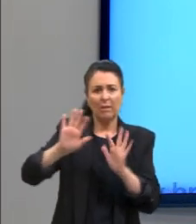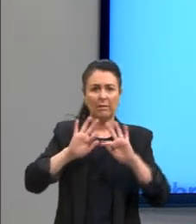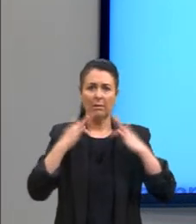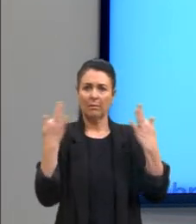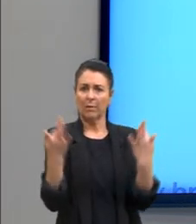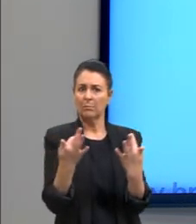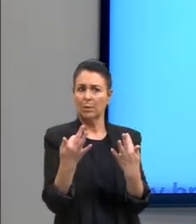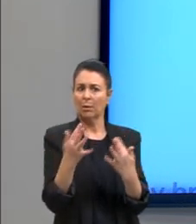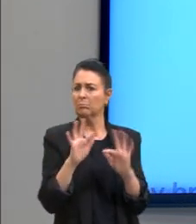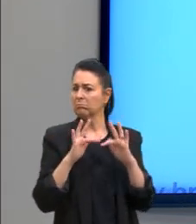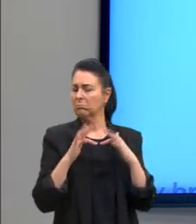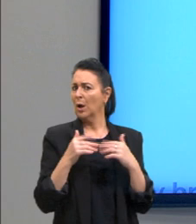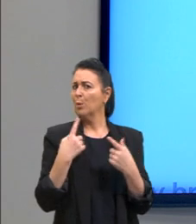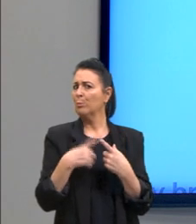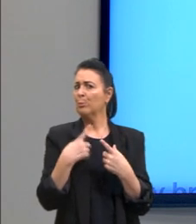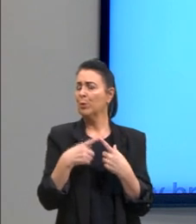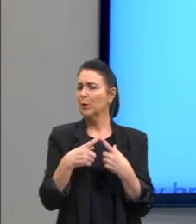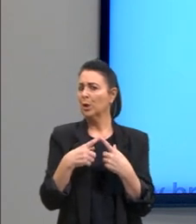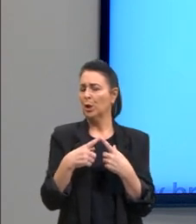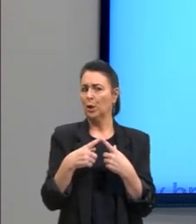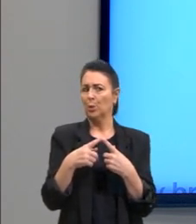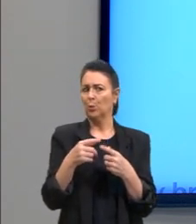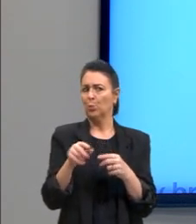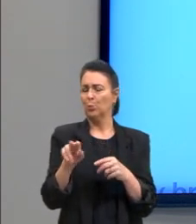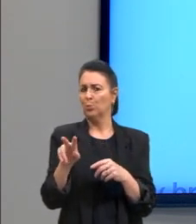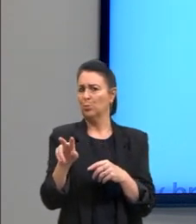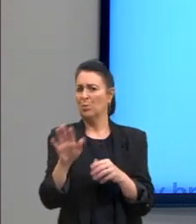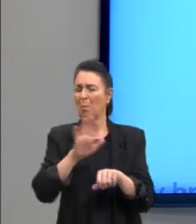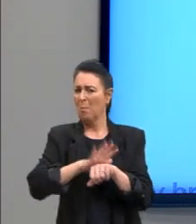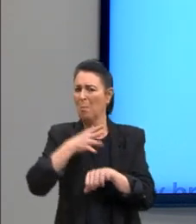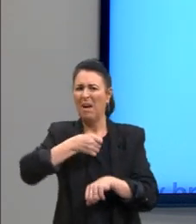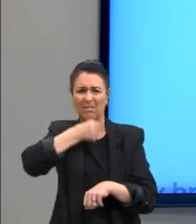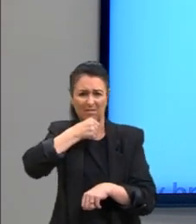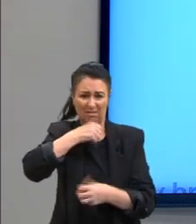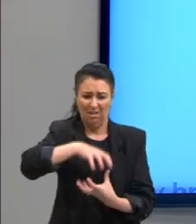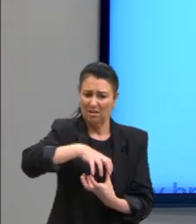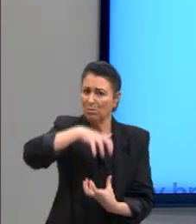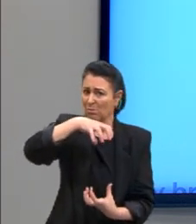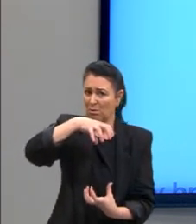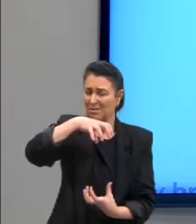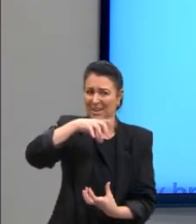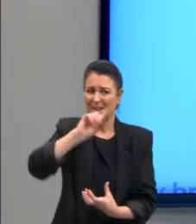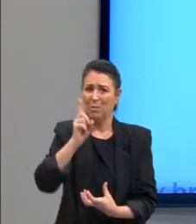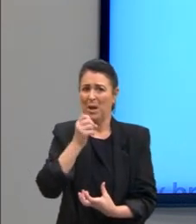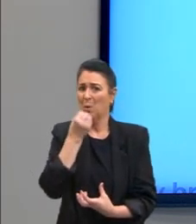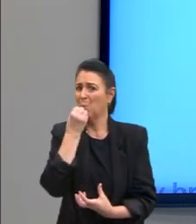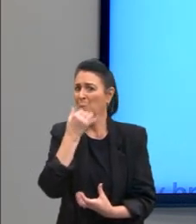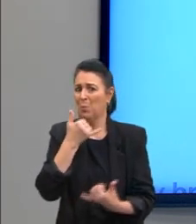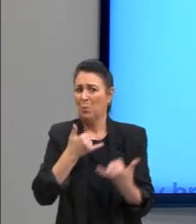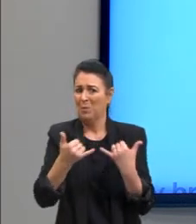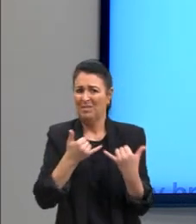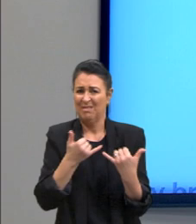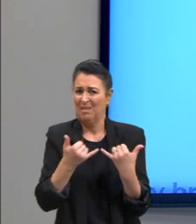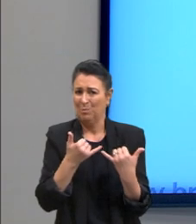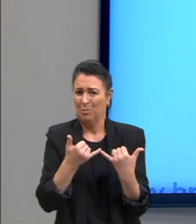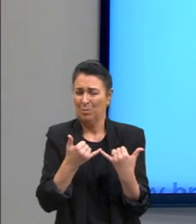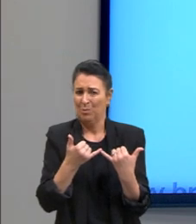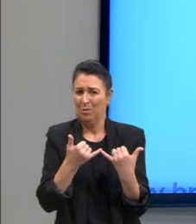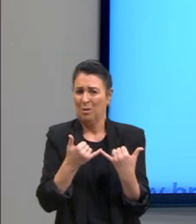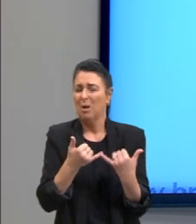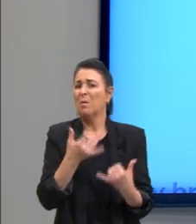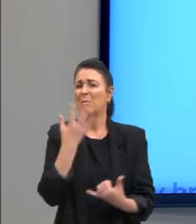os mais velhos não eram um bom exemplo. E aí o Estado deveria tomar conta da família. E aí ele defendia o estudo de música,